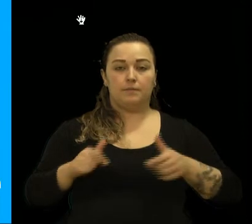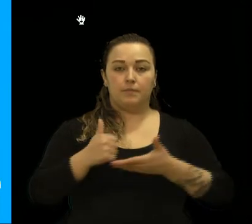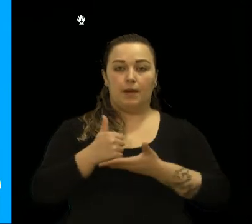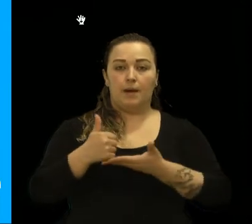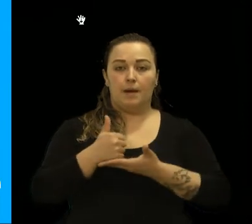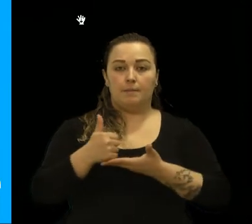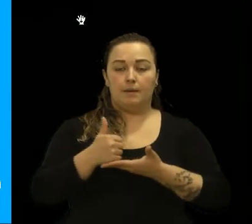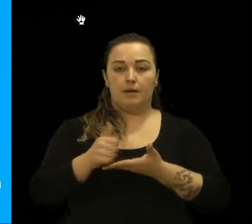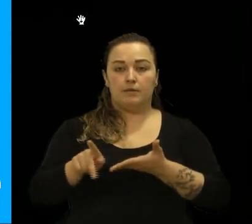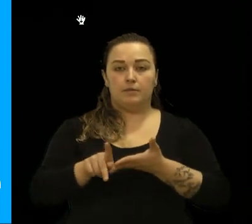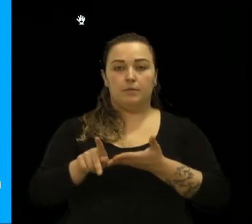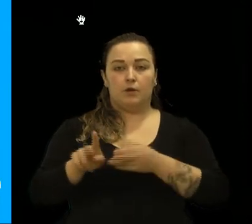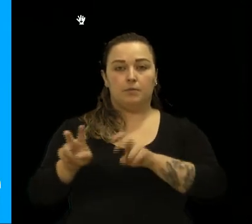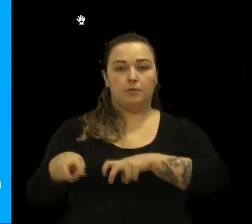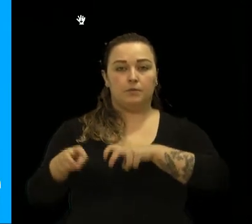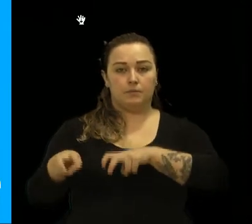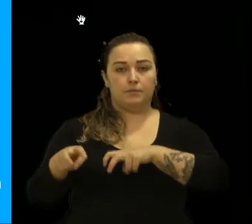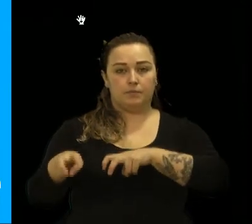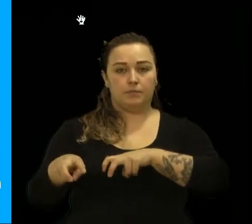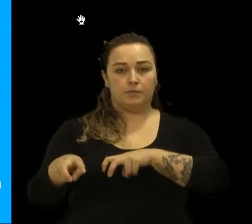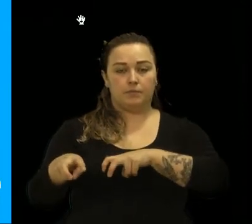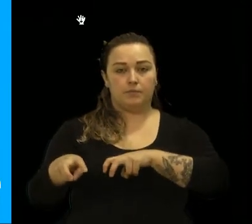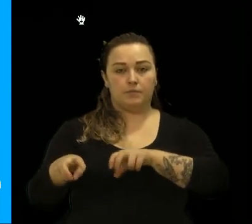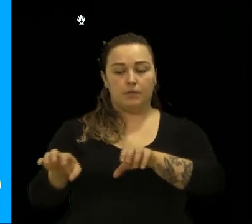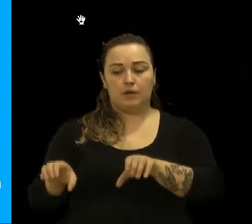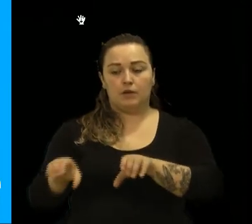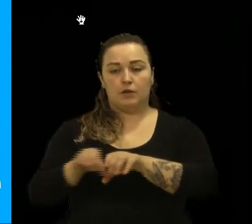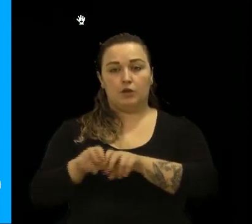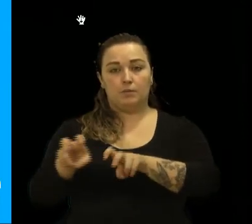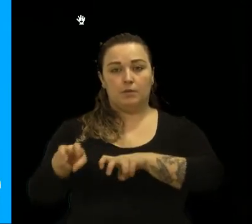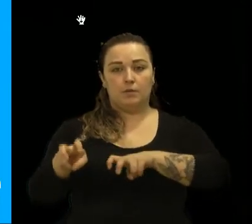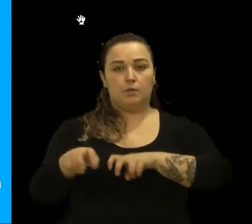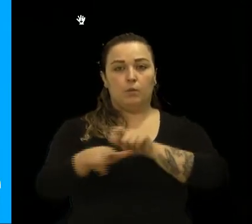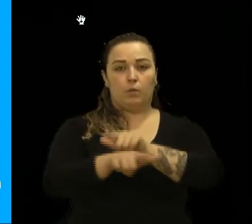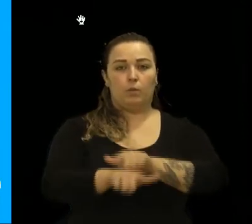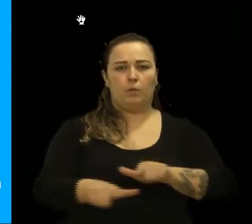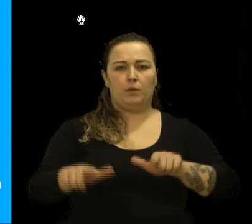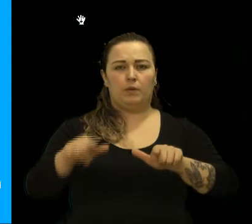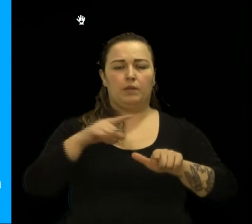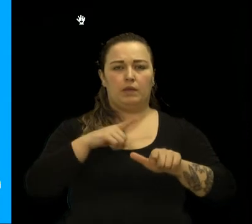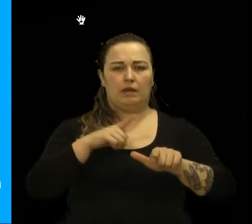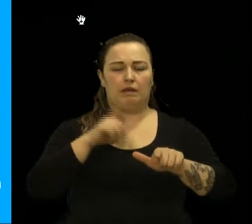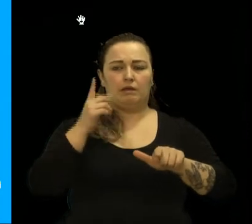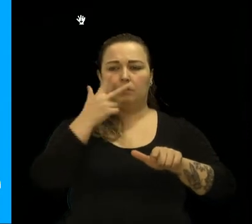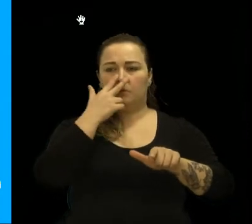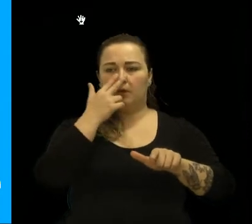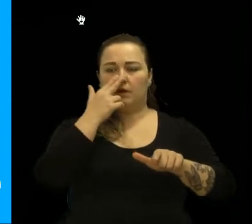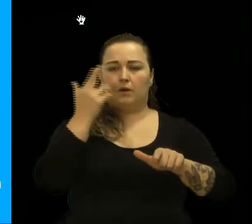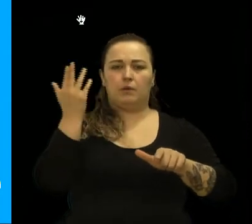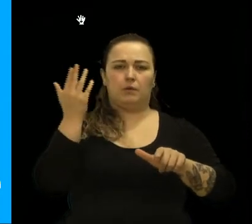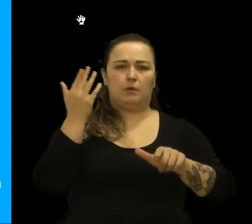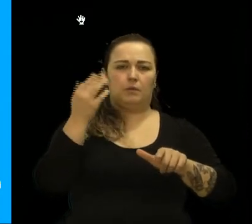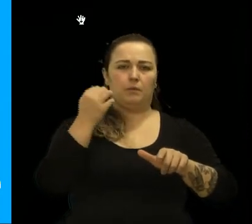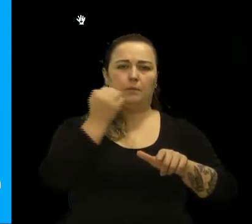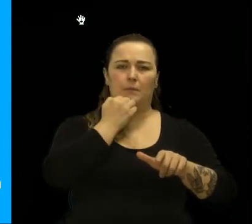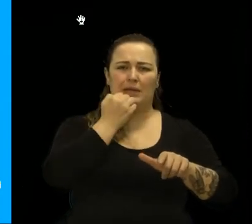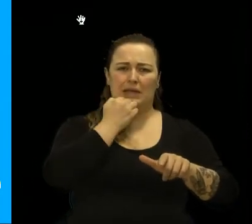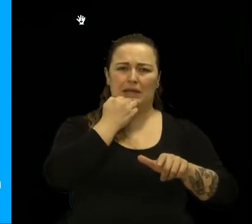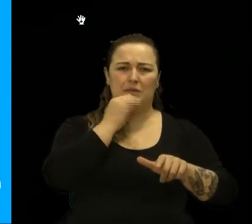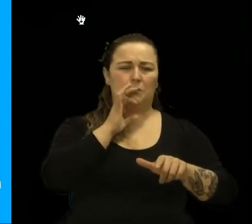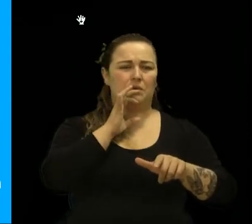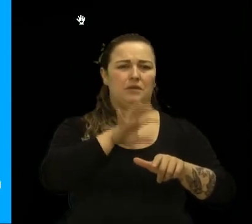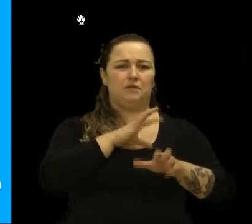roçadeira, quando você mete no capim, você espalha fezes de animais, pedra, é um horror.